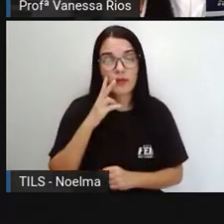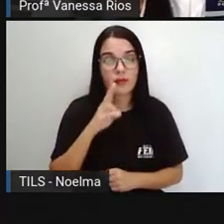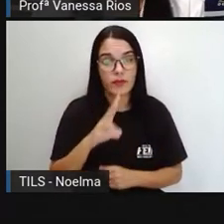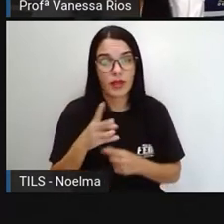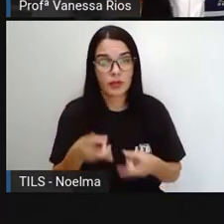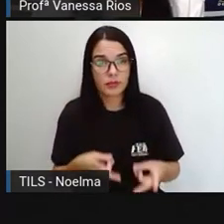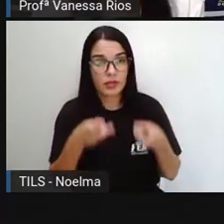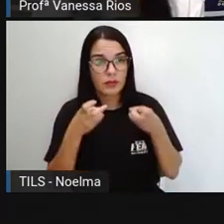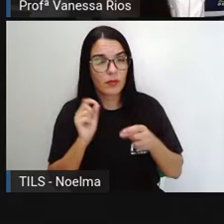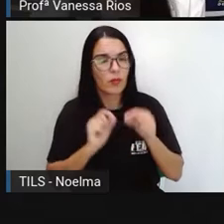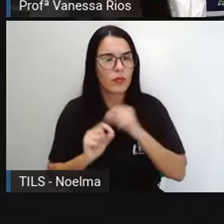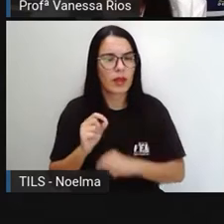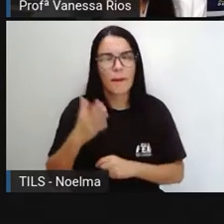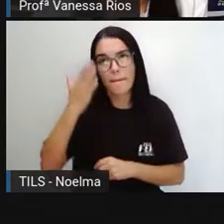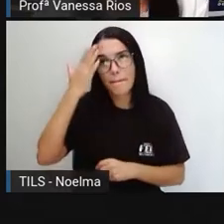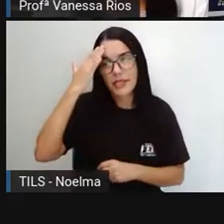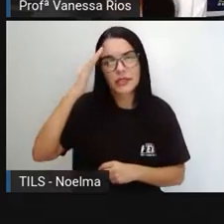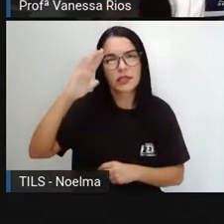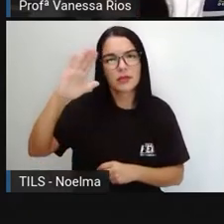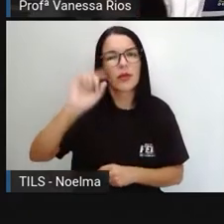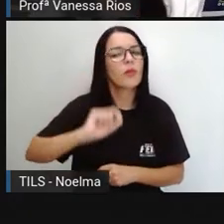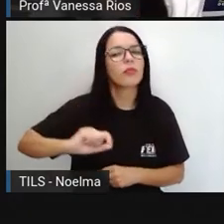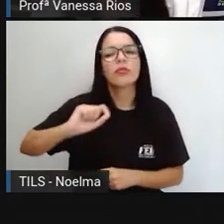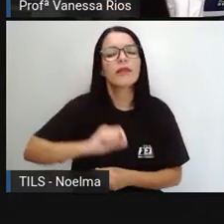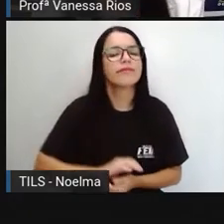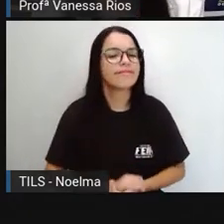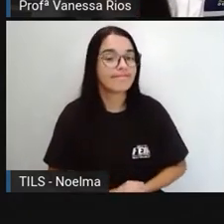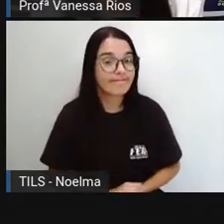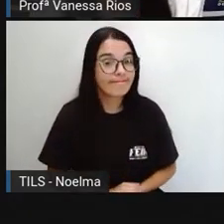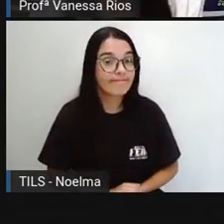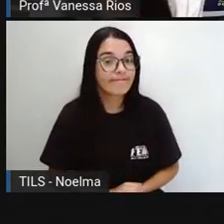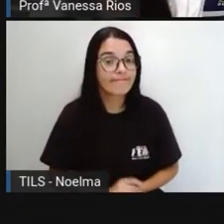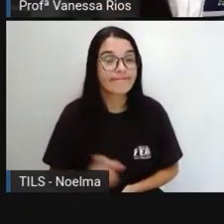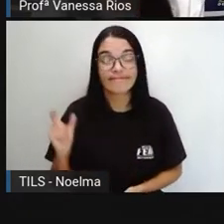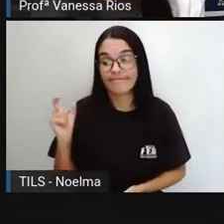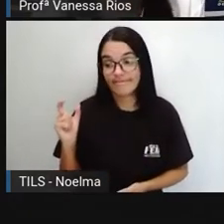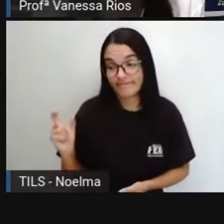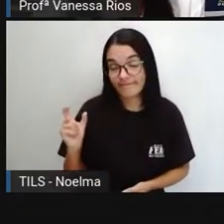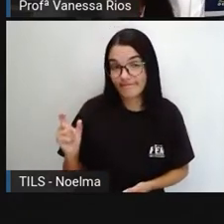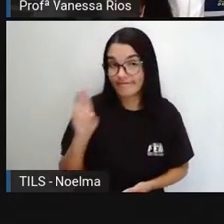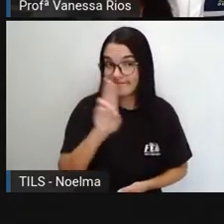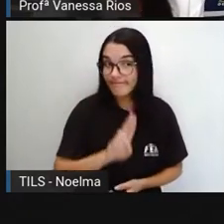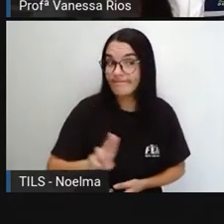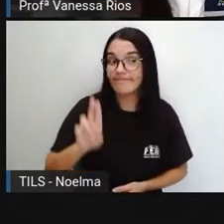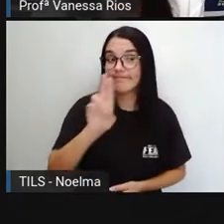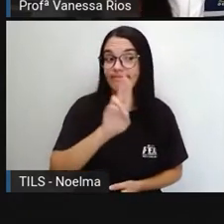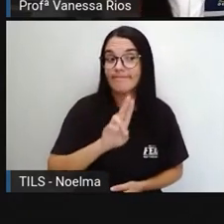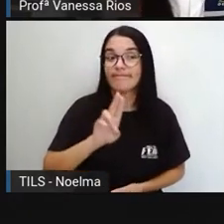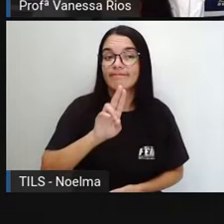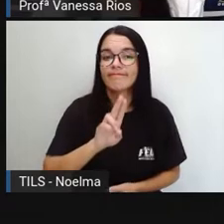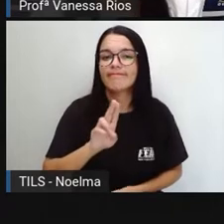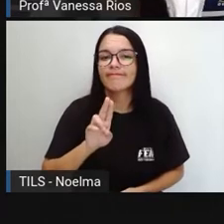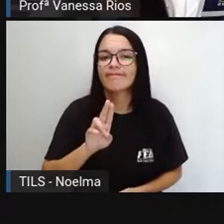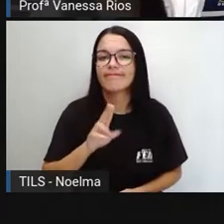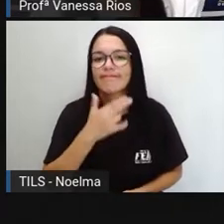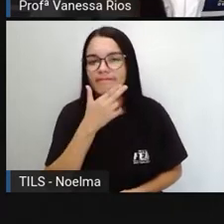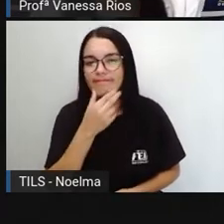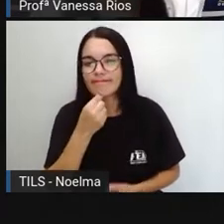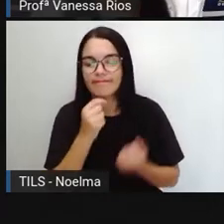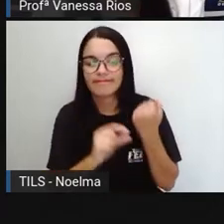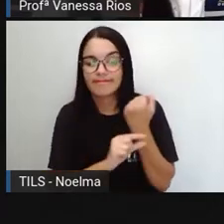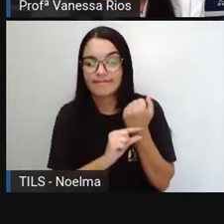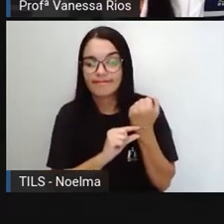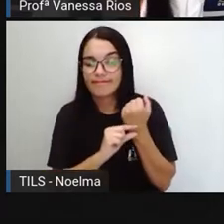observar principalmente quando a gente percebe a canção, as palavras utilizadas, né, por Lenine e por Ivan